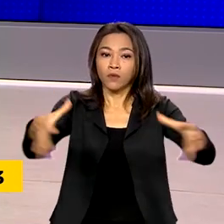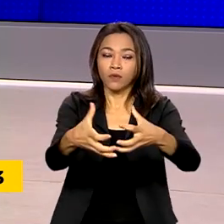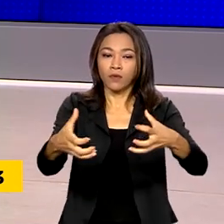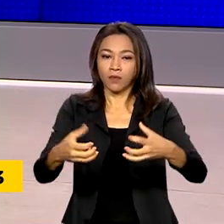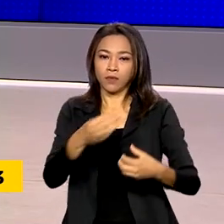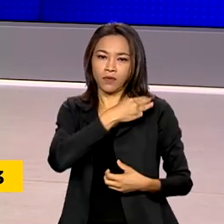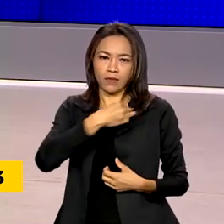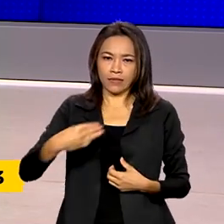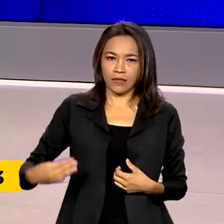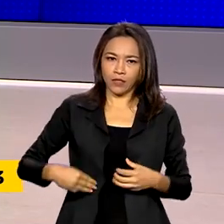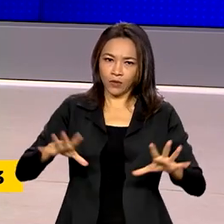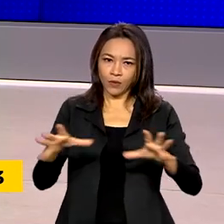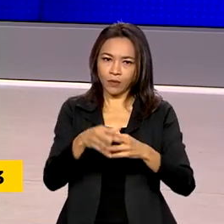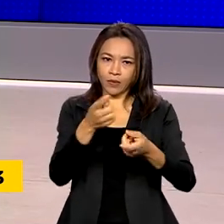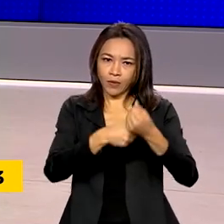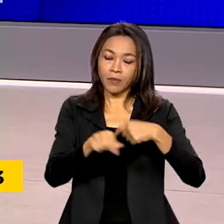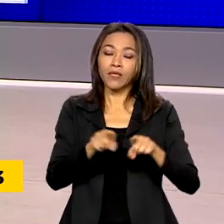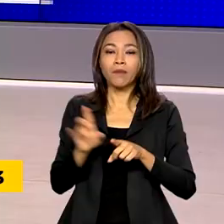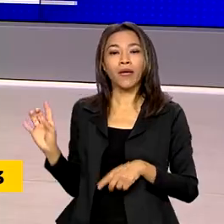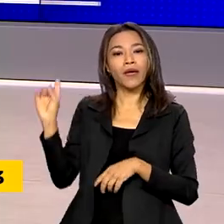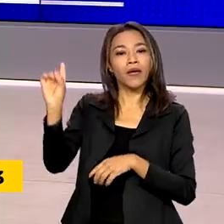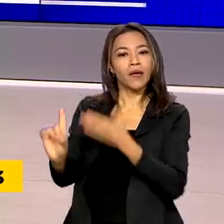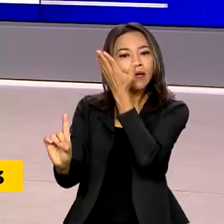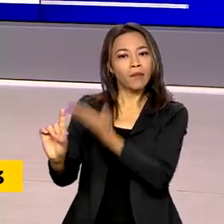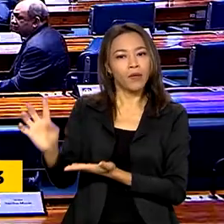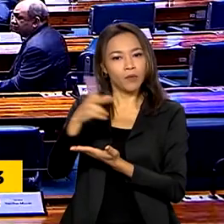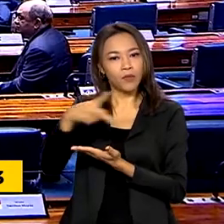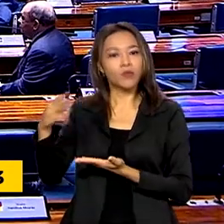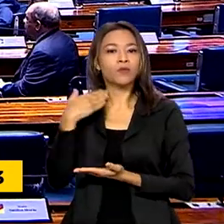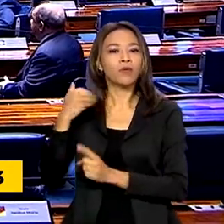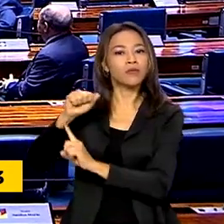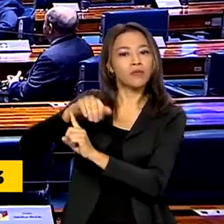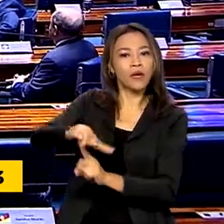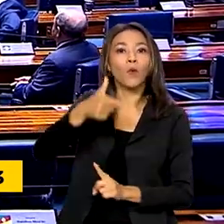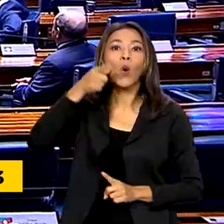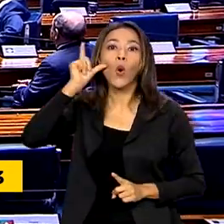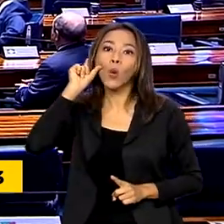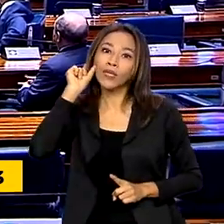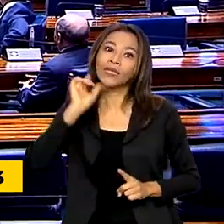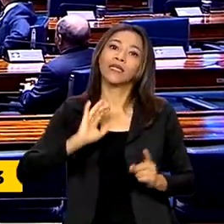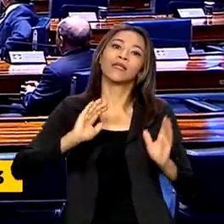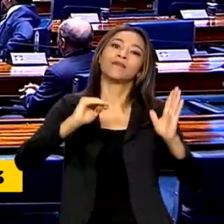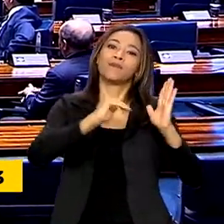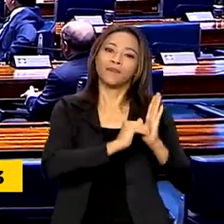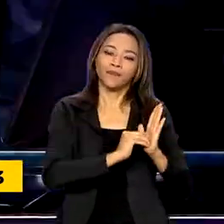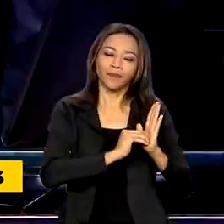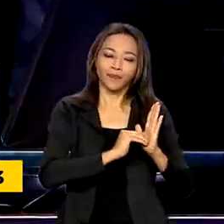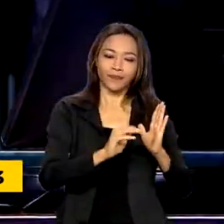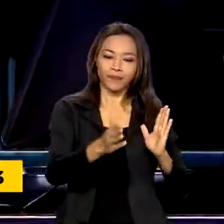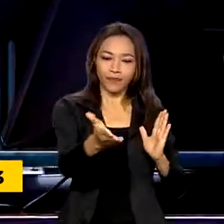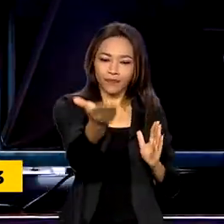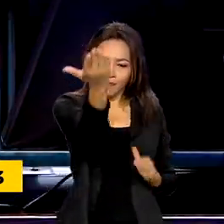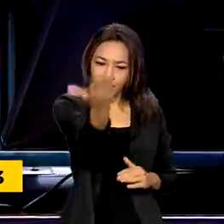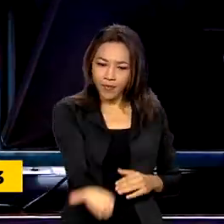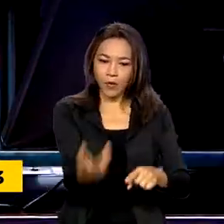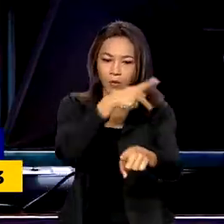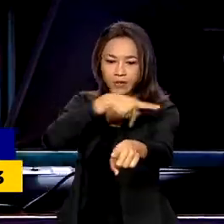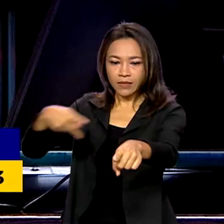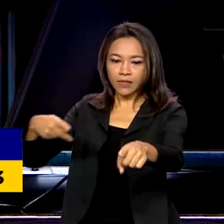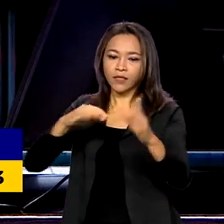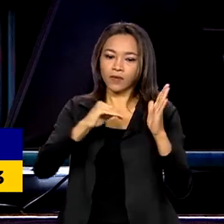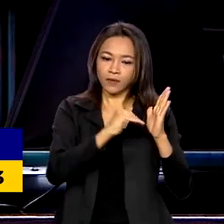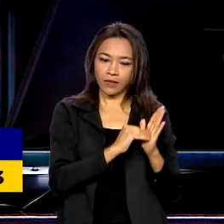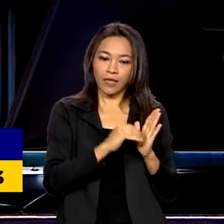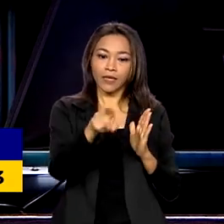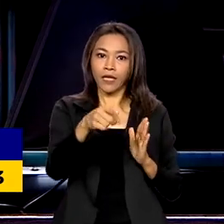e o presidente do Banco Central ontem no Senado. O presidente do Senado Federal, Rodrigo Pacheco, autor